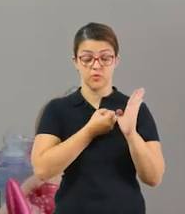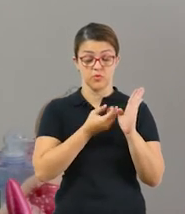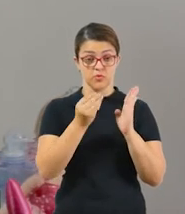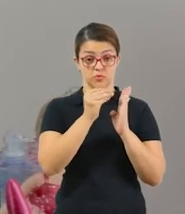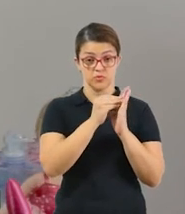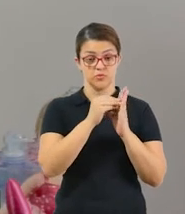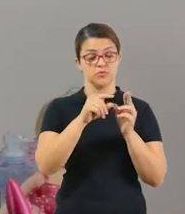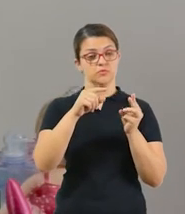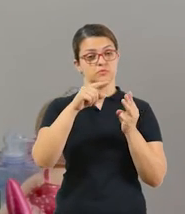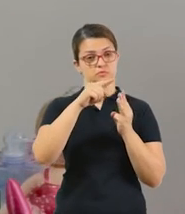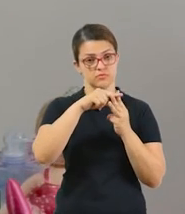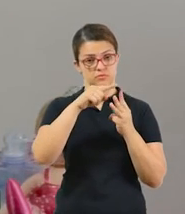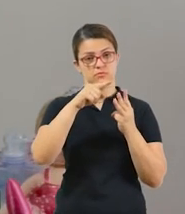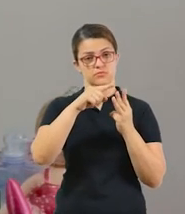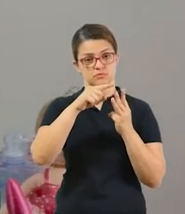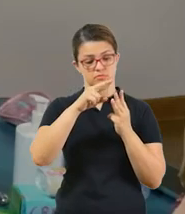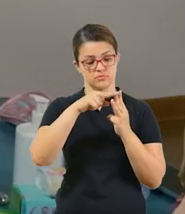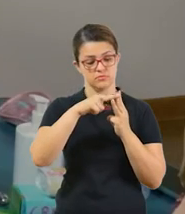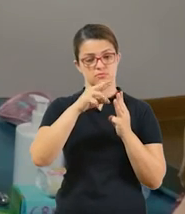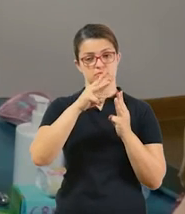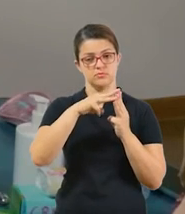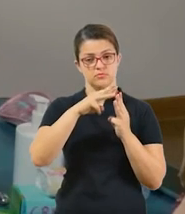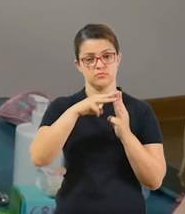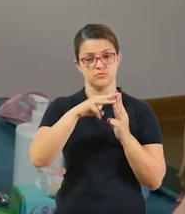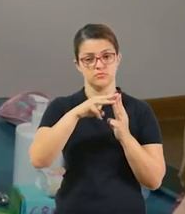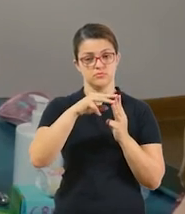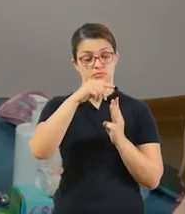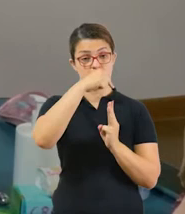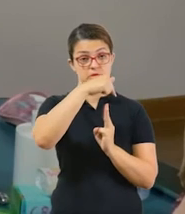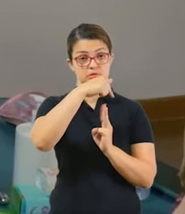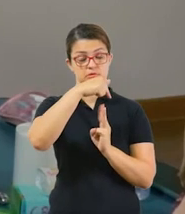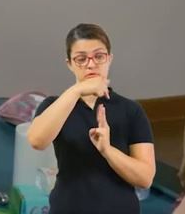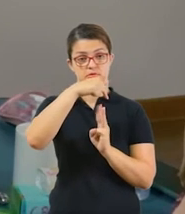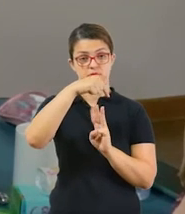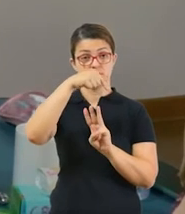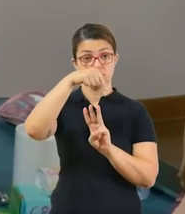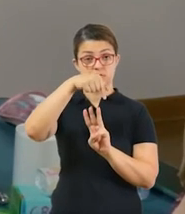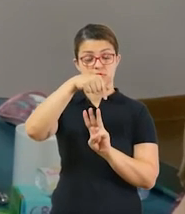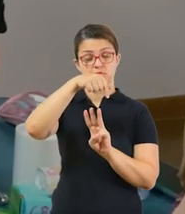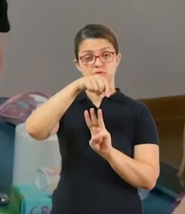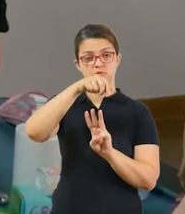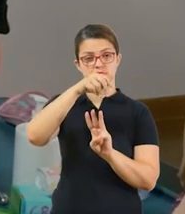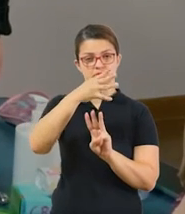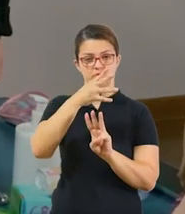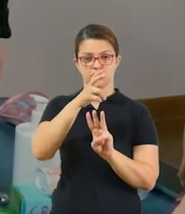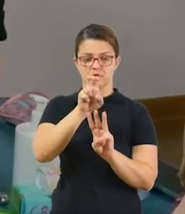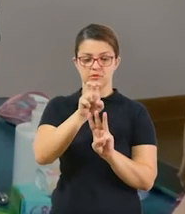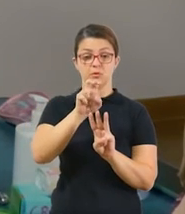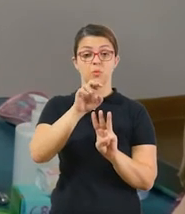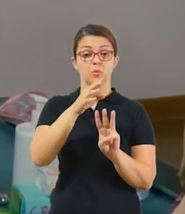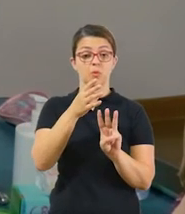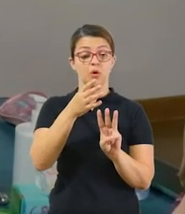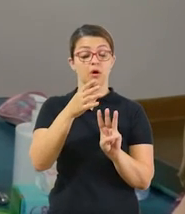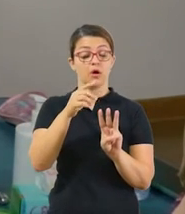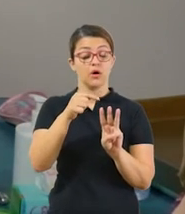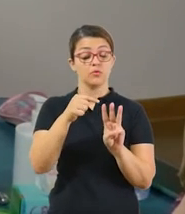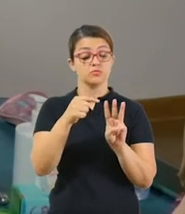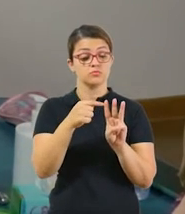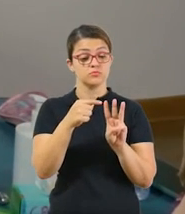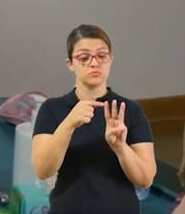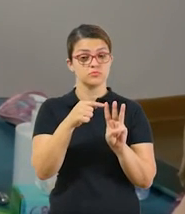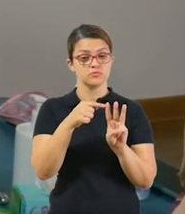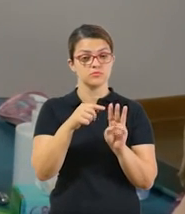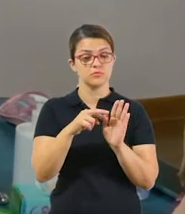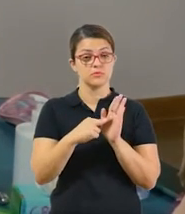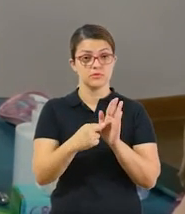de centena, dezena e unidade. Aqui no número 745, você vai colocar qual o número que representa a